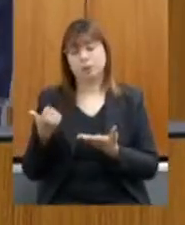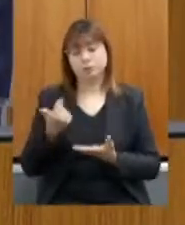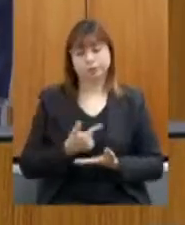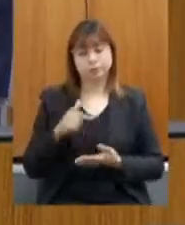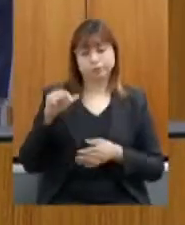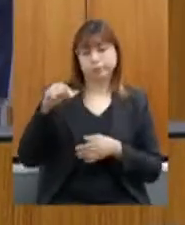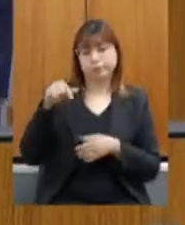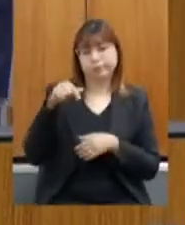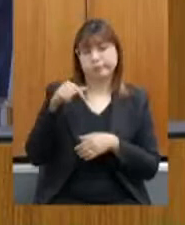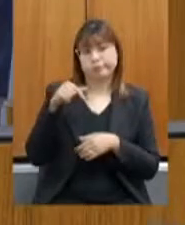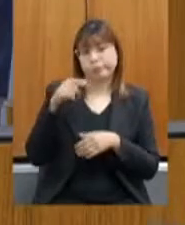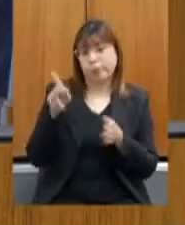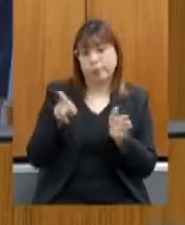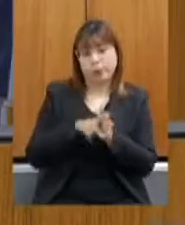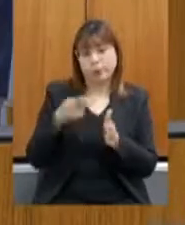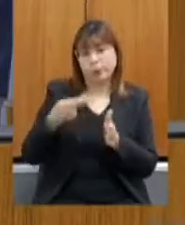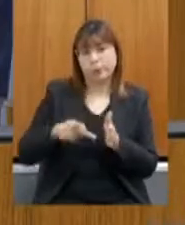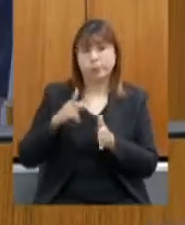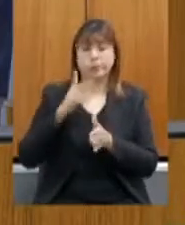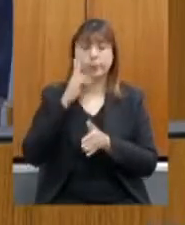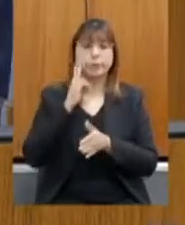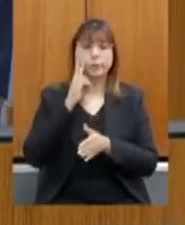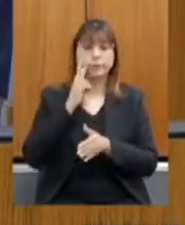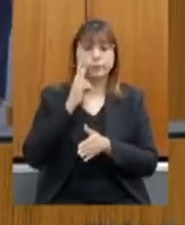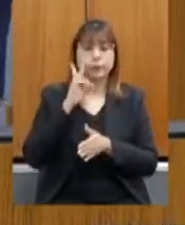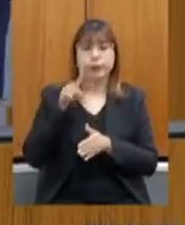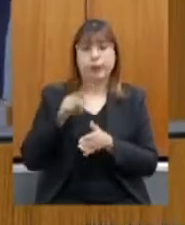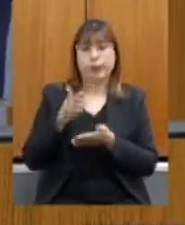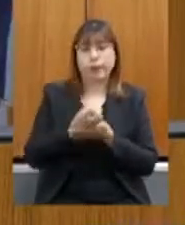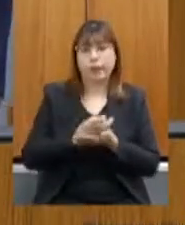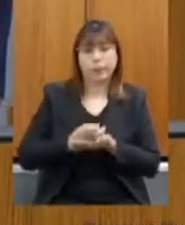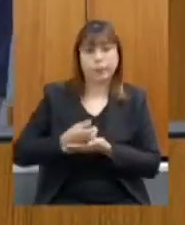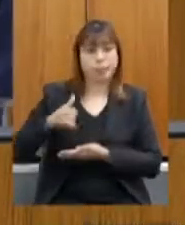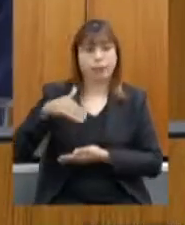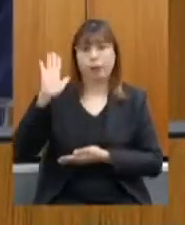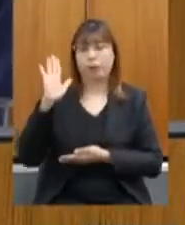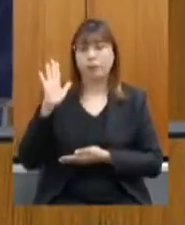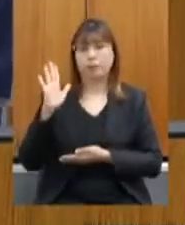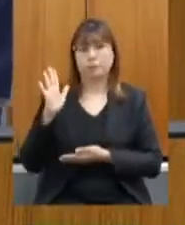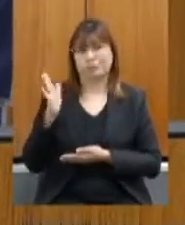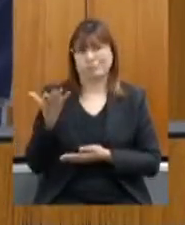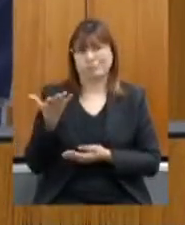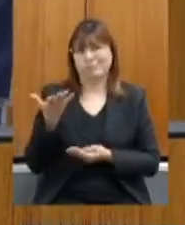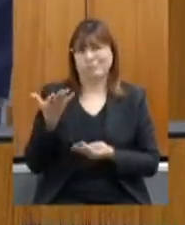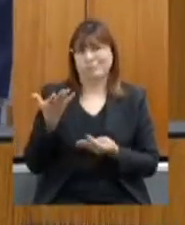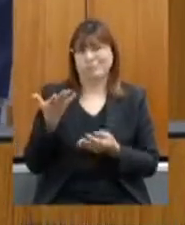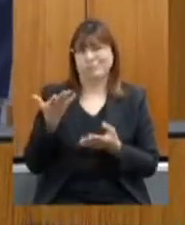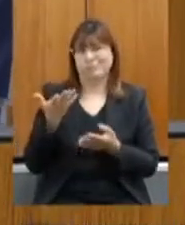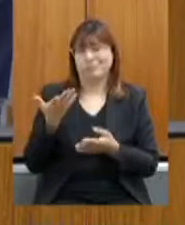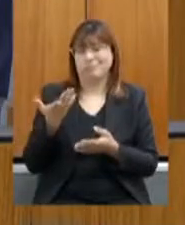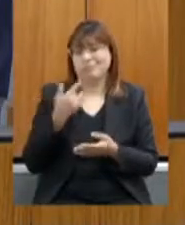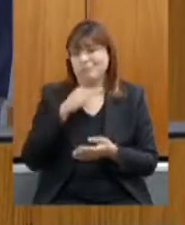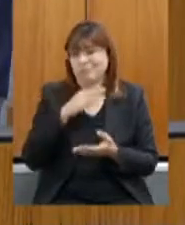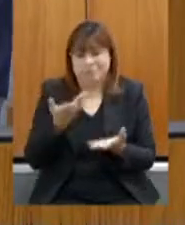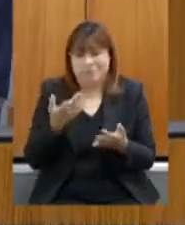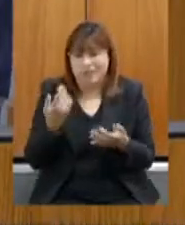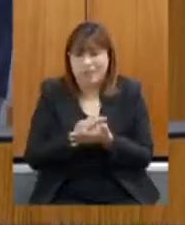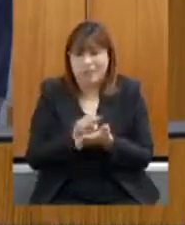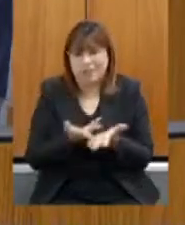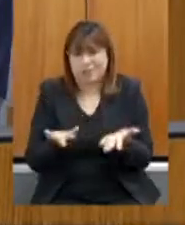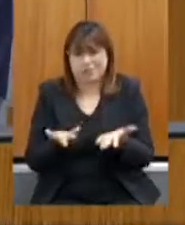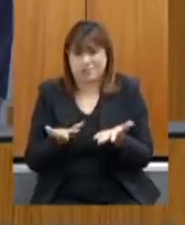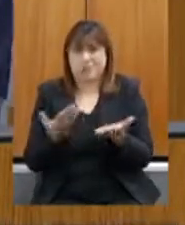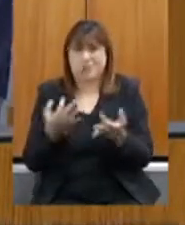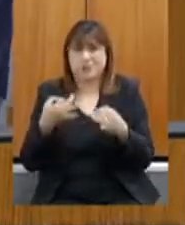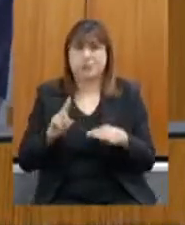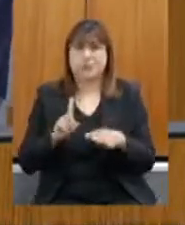contrário, tributação mais elevada. E que isso era uma insensatriz muito grande do poder público mineiro. Não estou falando